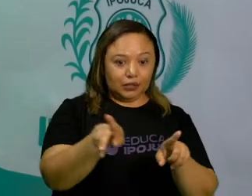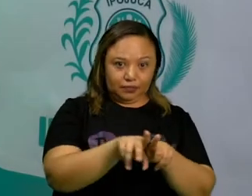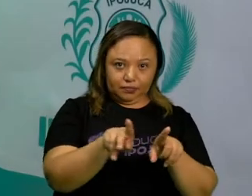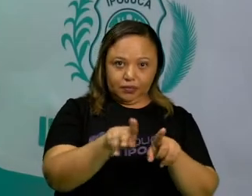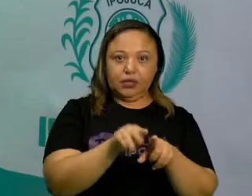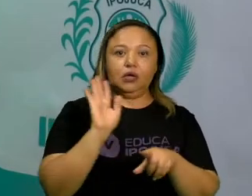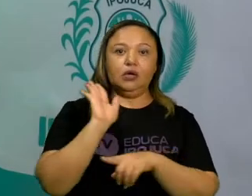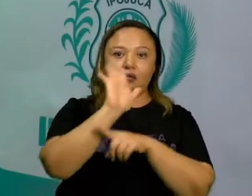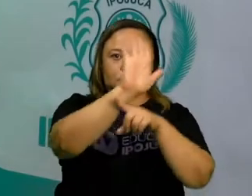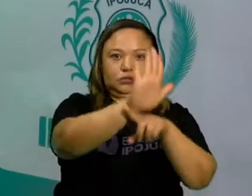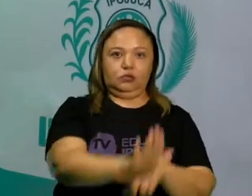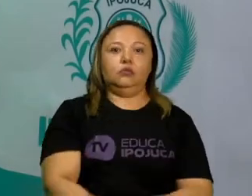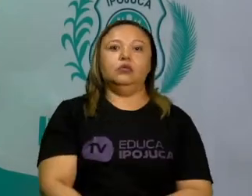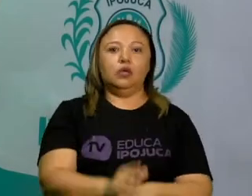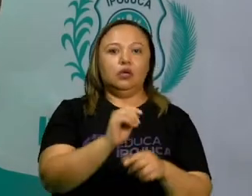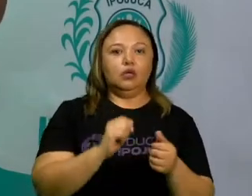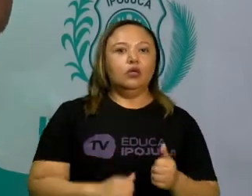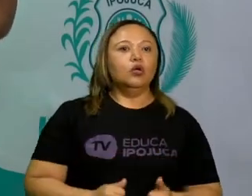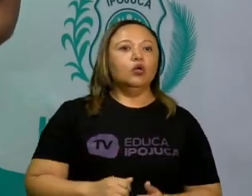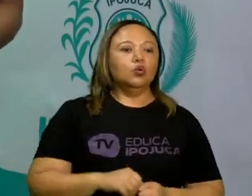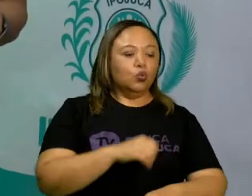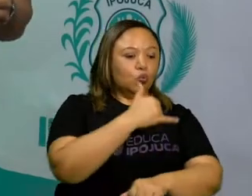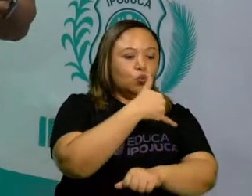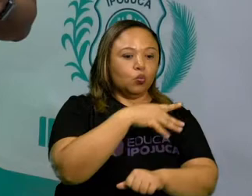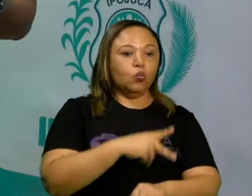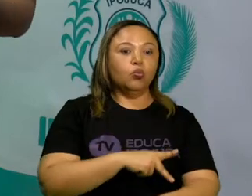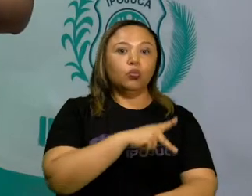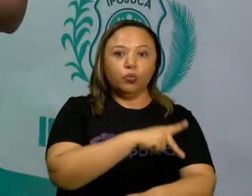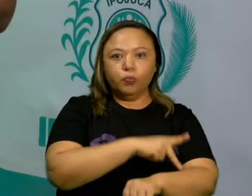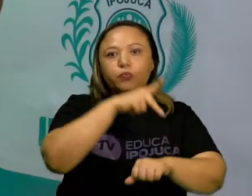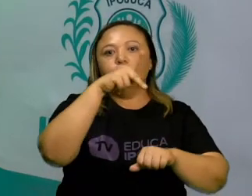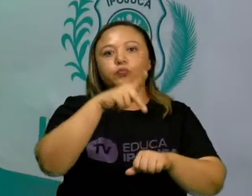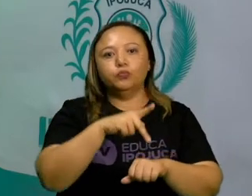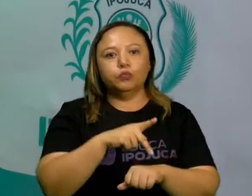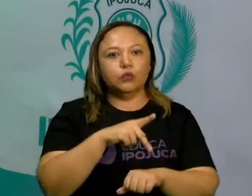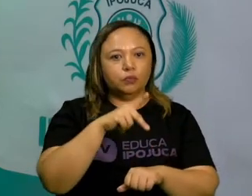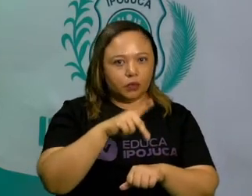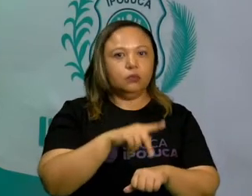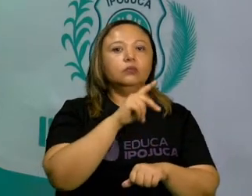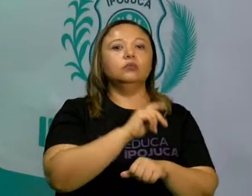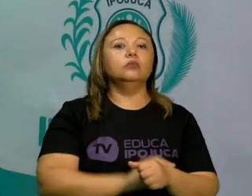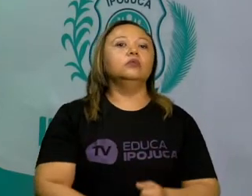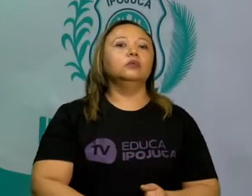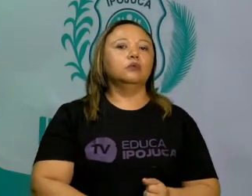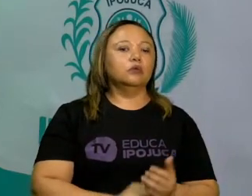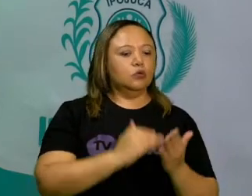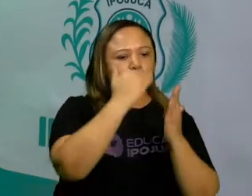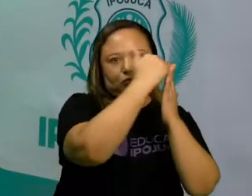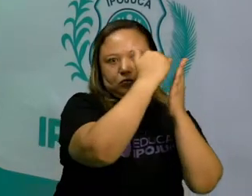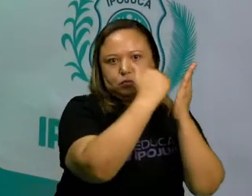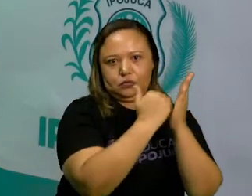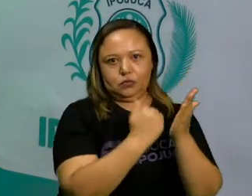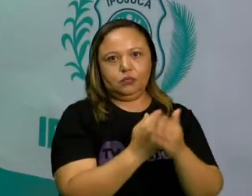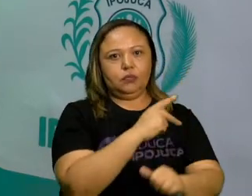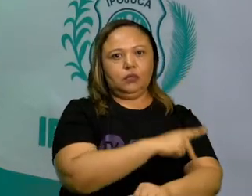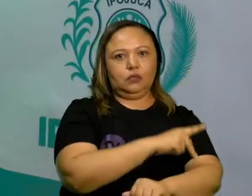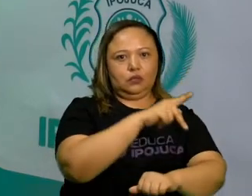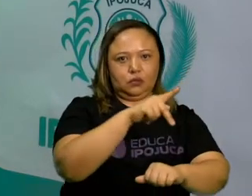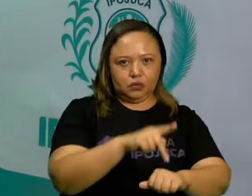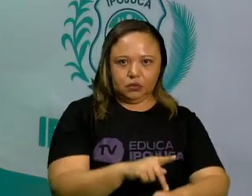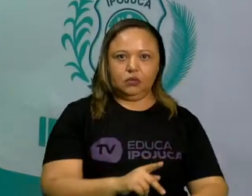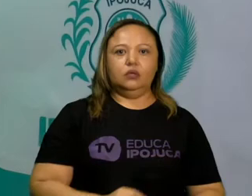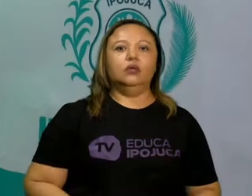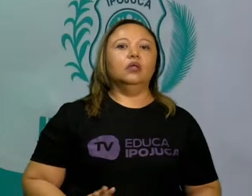importante o jogo fazer parte de toda a nossa construção, desde as idades mais tênues, né? Ou seja,